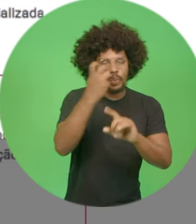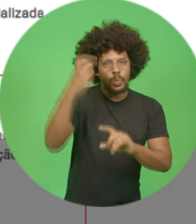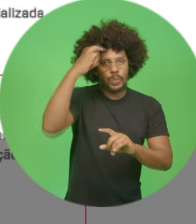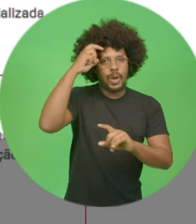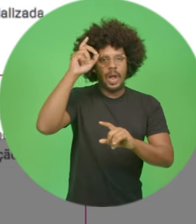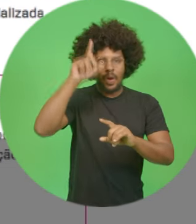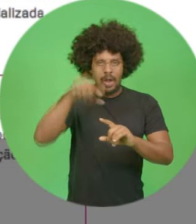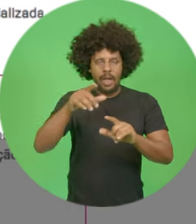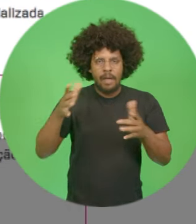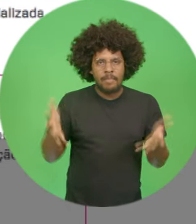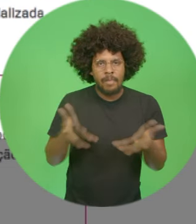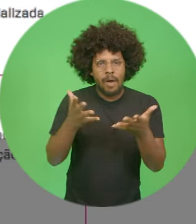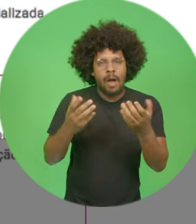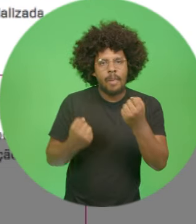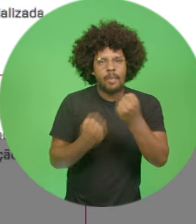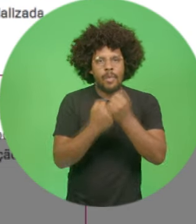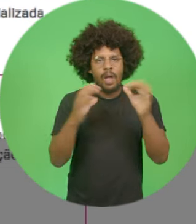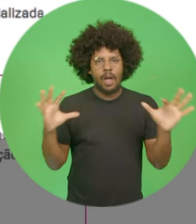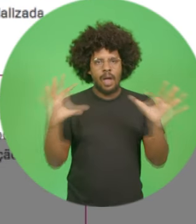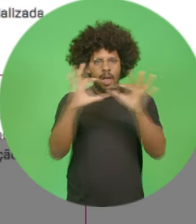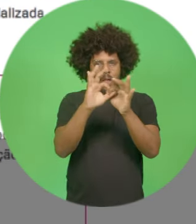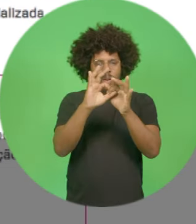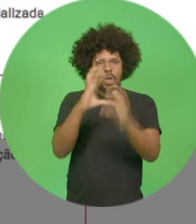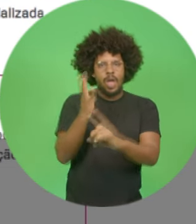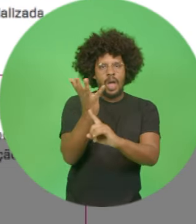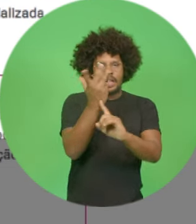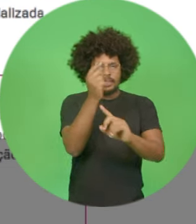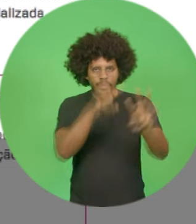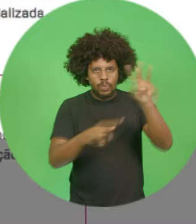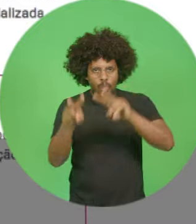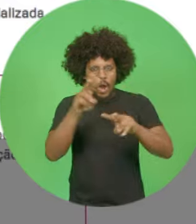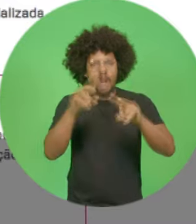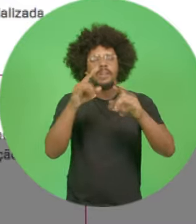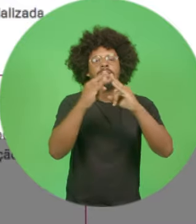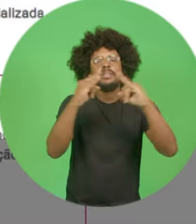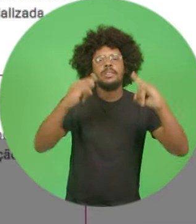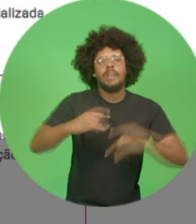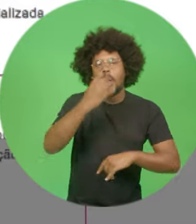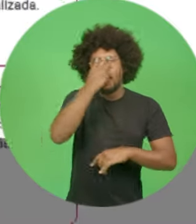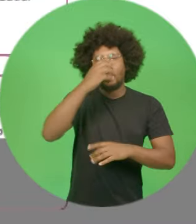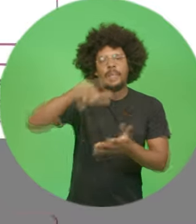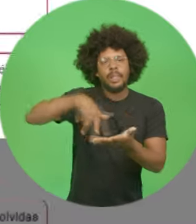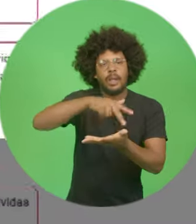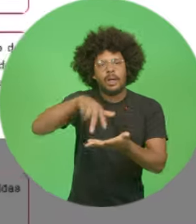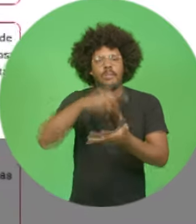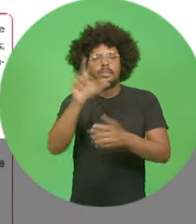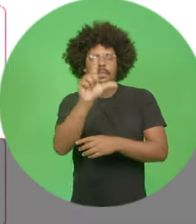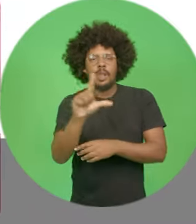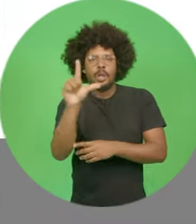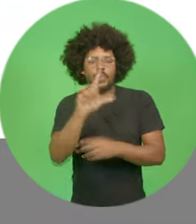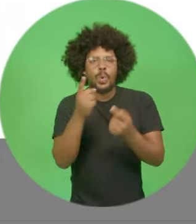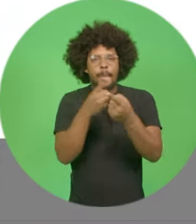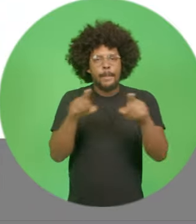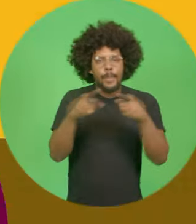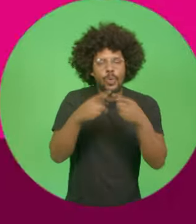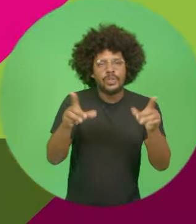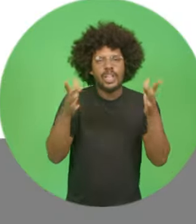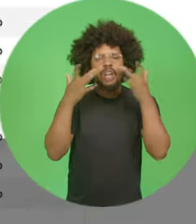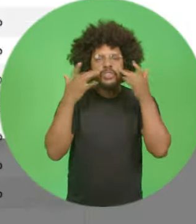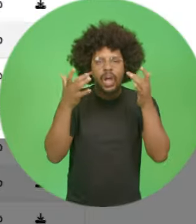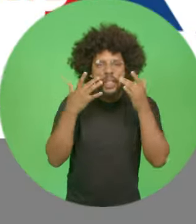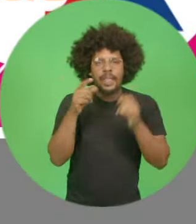elos da rede produtiva das artes visuais, circo, dança, literatura, música e teatro.